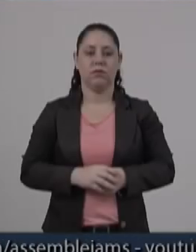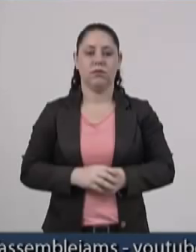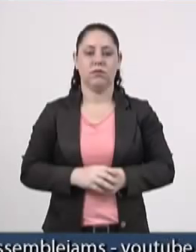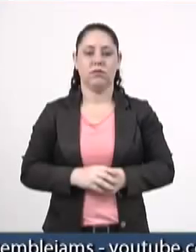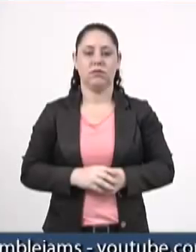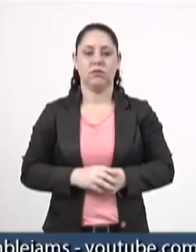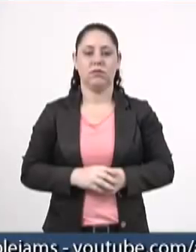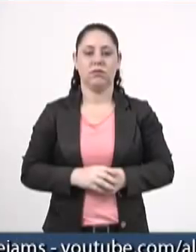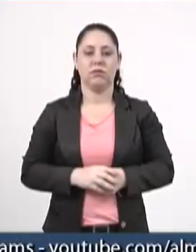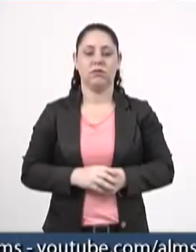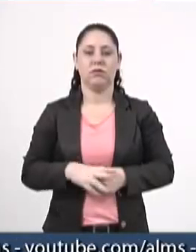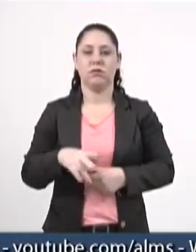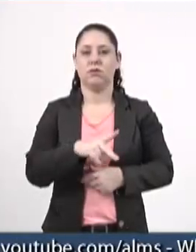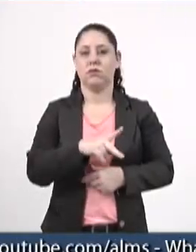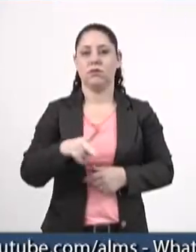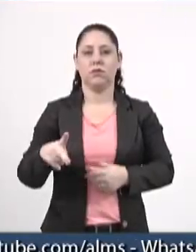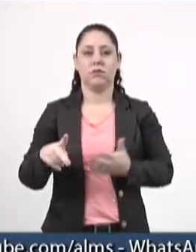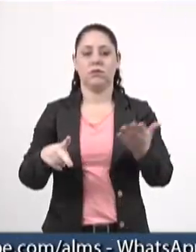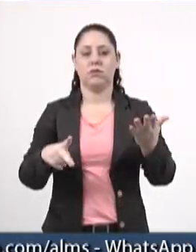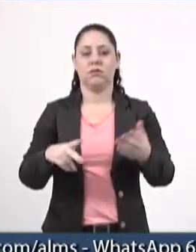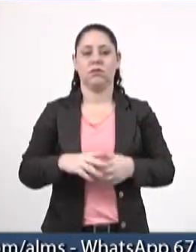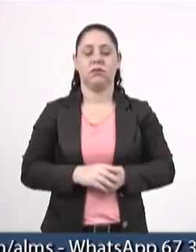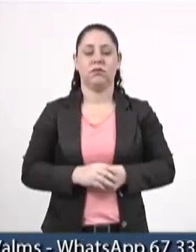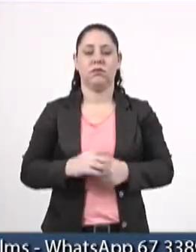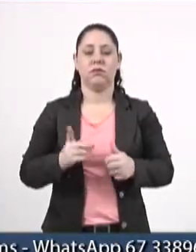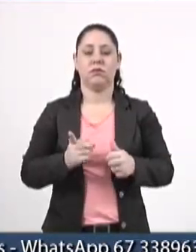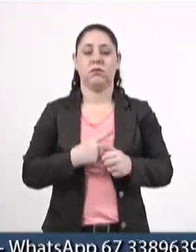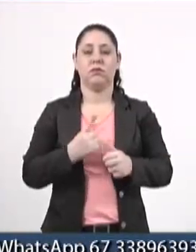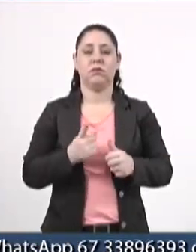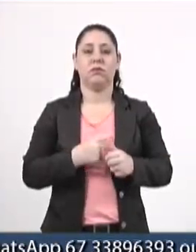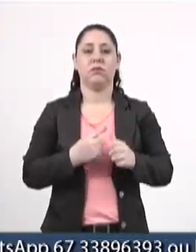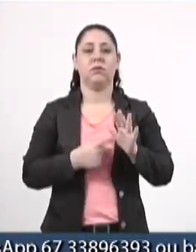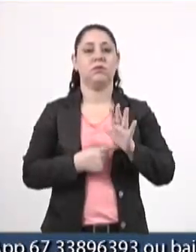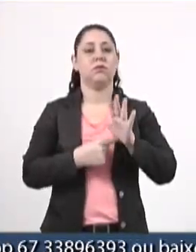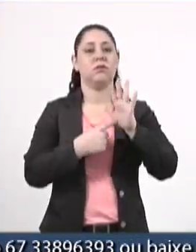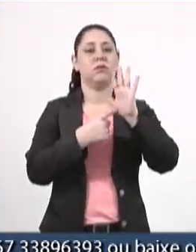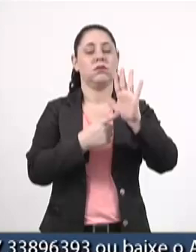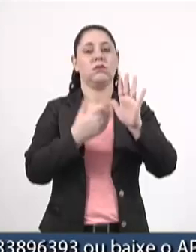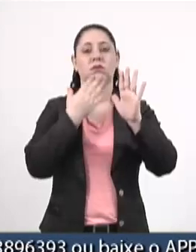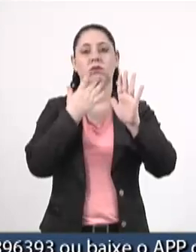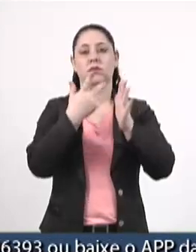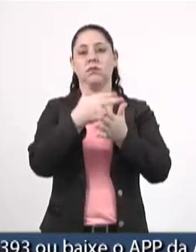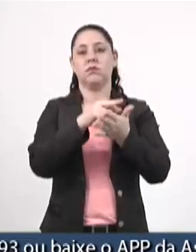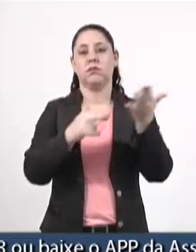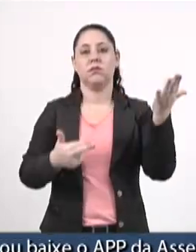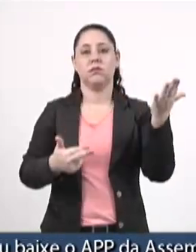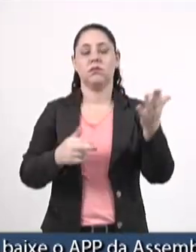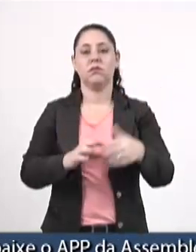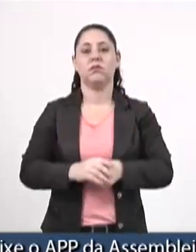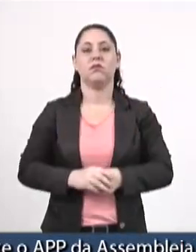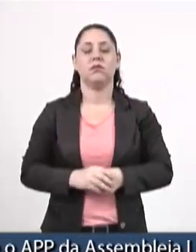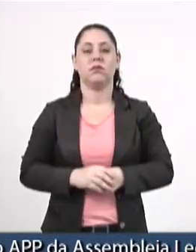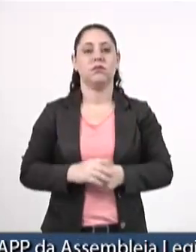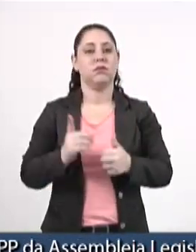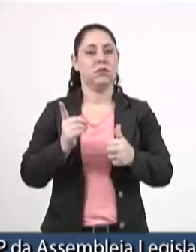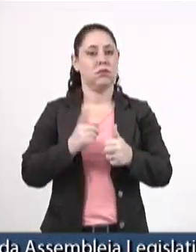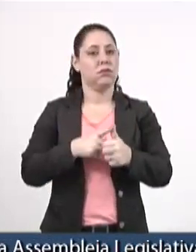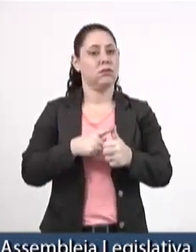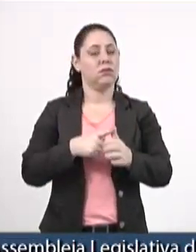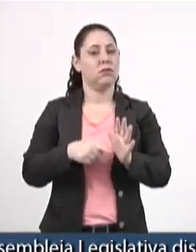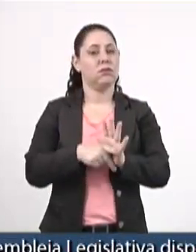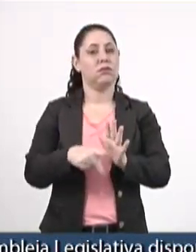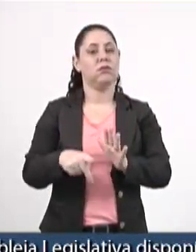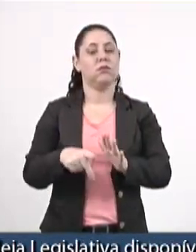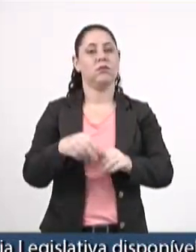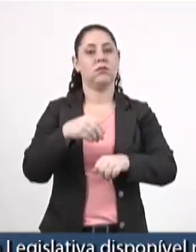Senhor presidente, primeiro para apresentar dois requerimentos, um direcionado